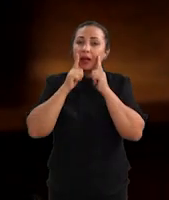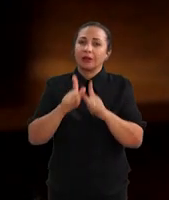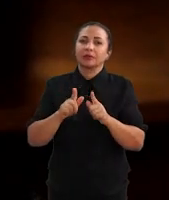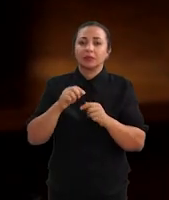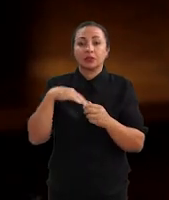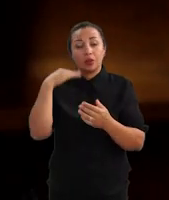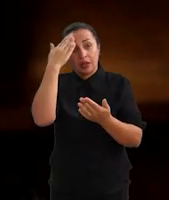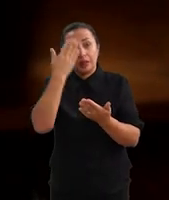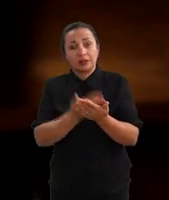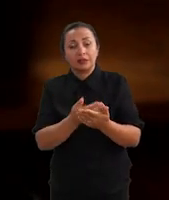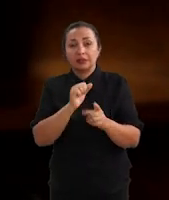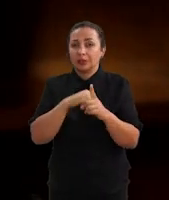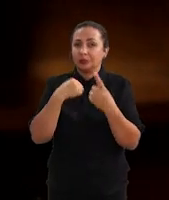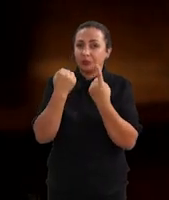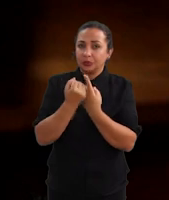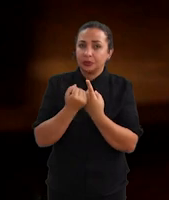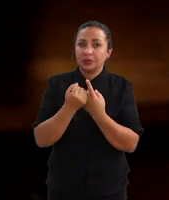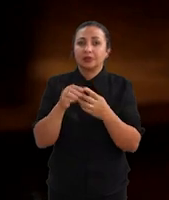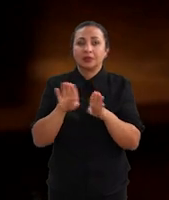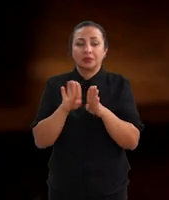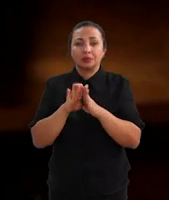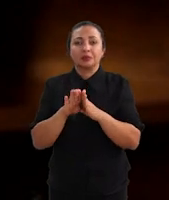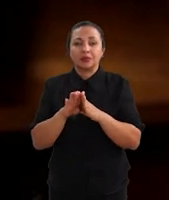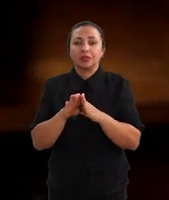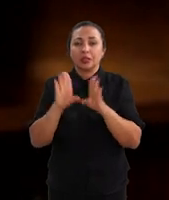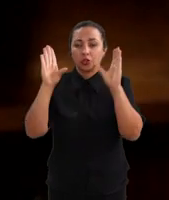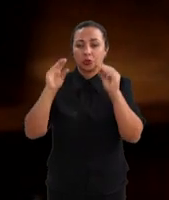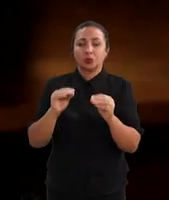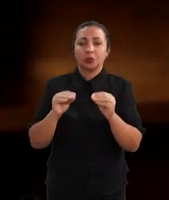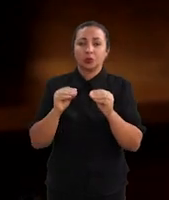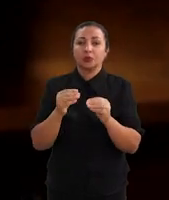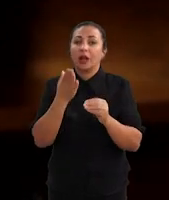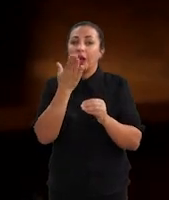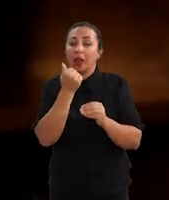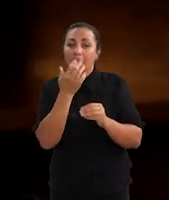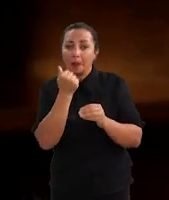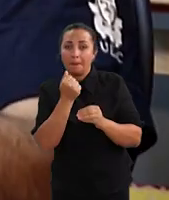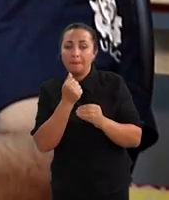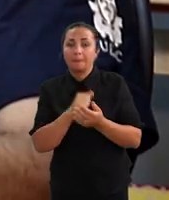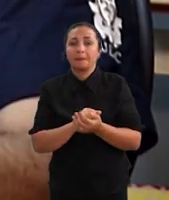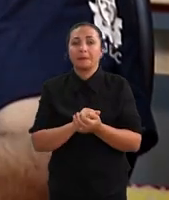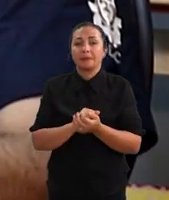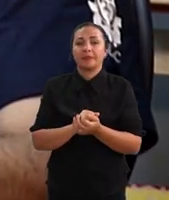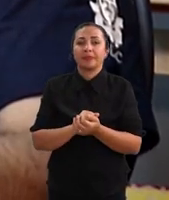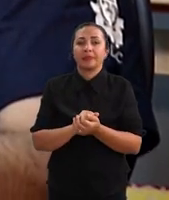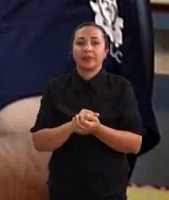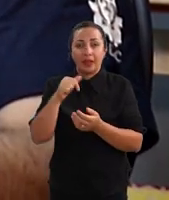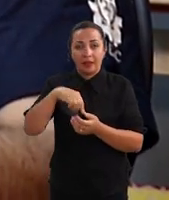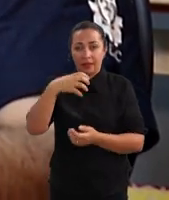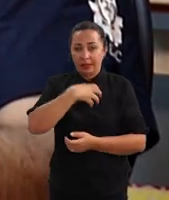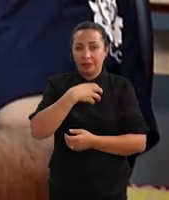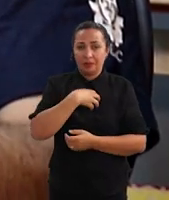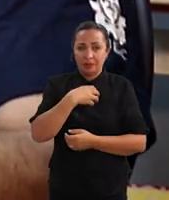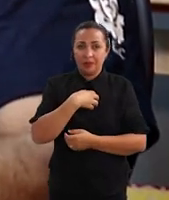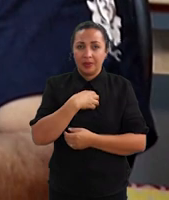acredita que está associada, provavelmente, à diminuição da quantidade de alimento. Aqui na Bahia, eles vêm